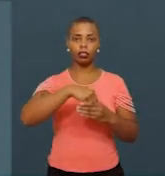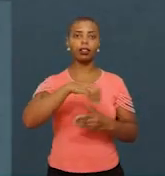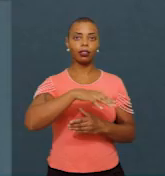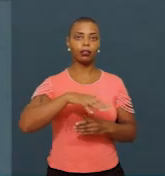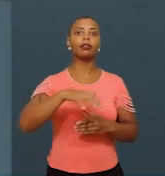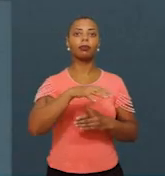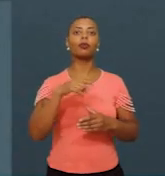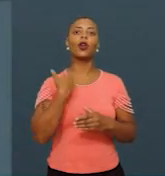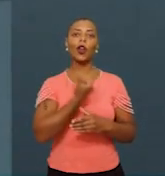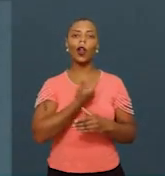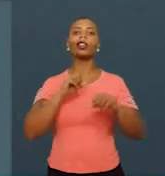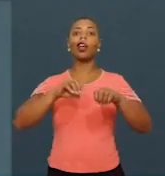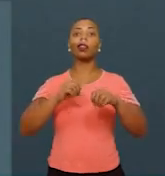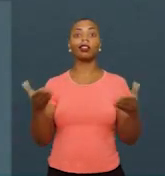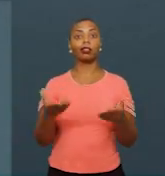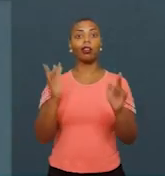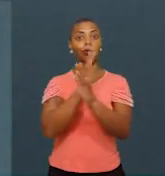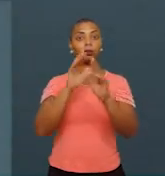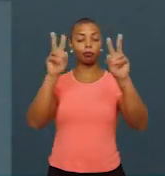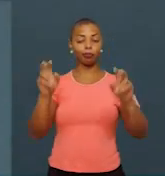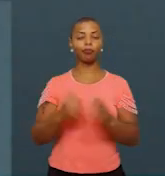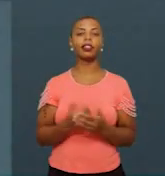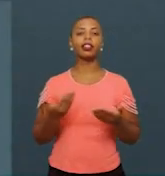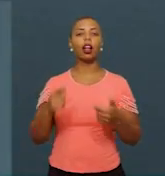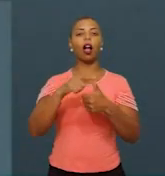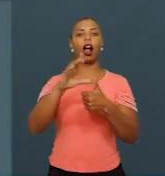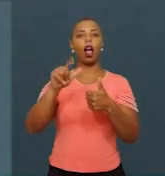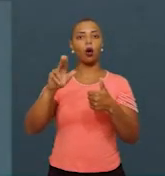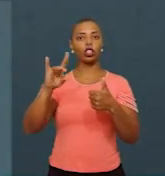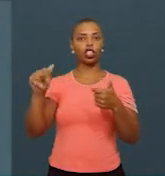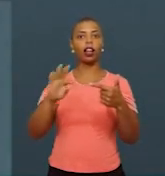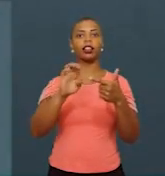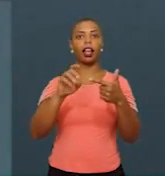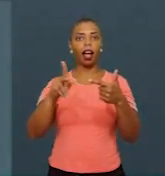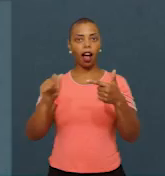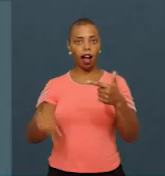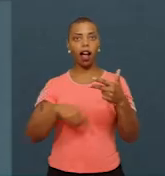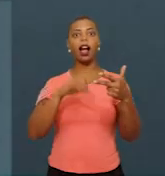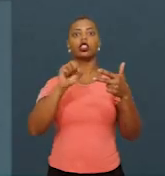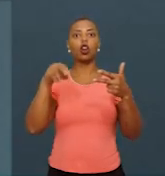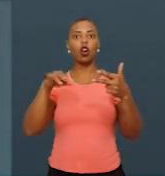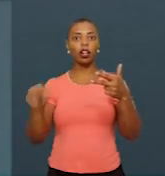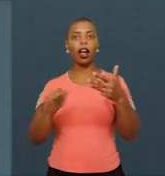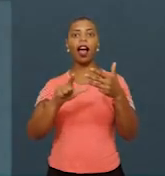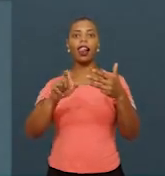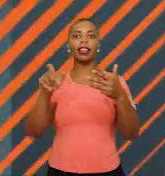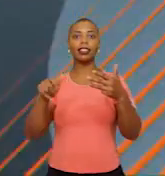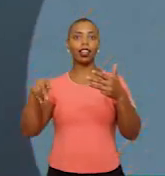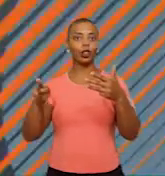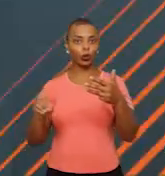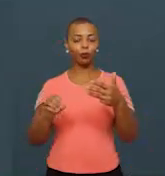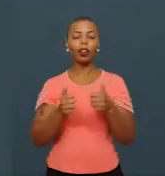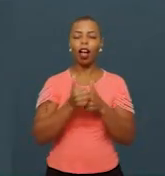Municípios. Bom, para isso, vamos ouvir aqui a Cláudia Cochim, a Teca Pontual, a Sônia Guaraldo e o Alexandre Santos. Acompanhe.